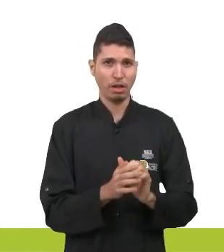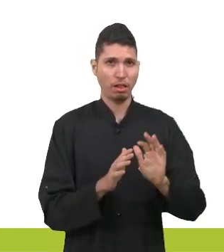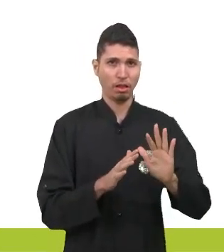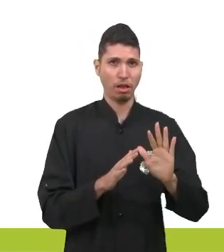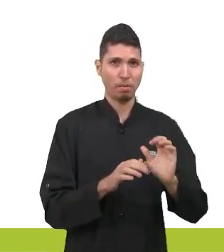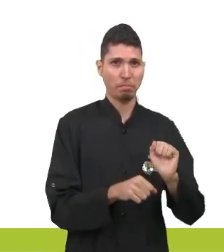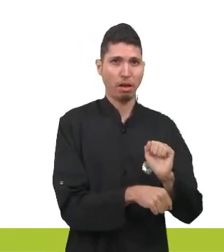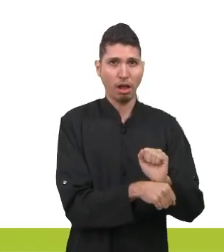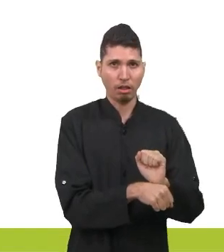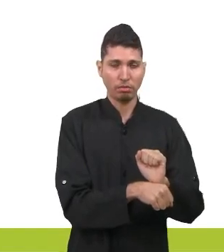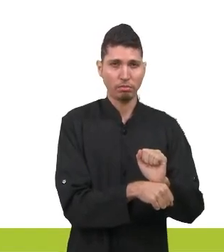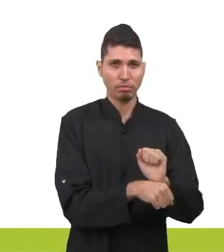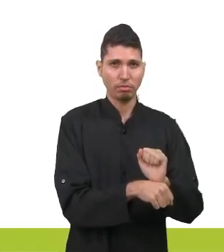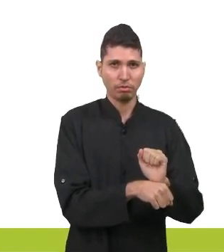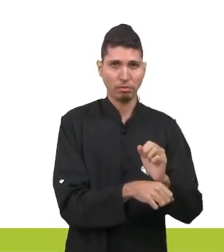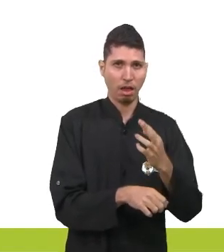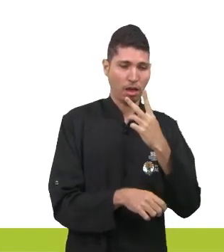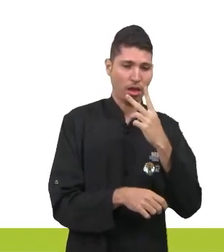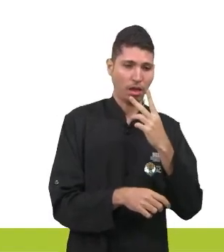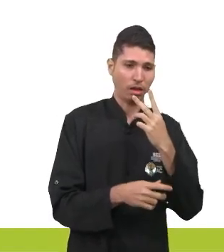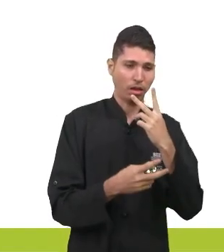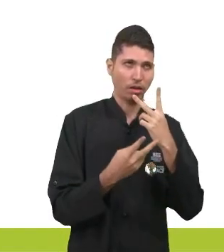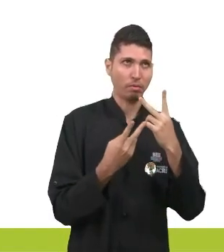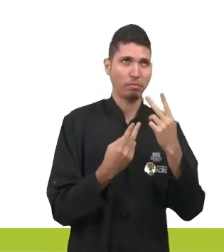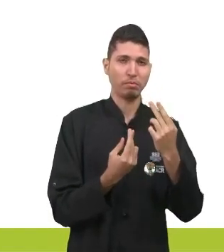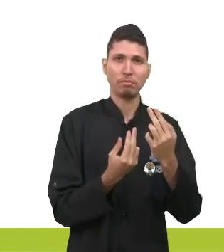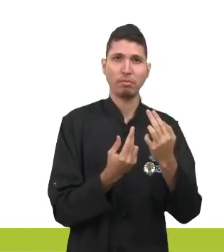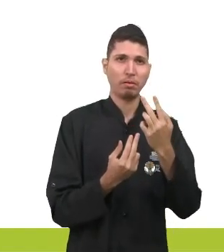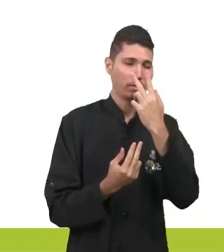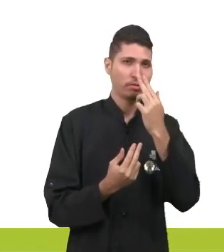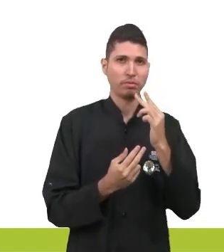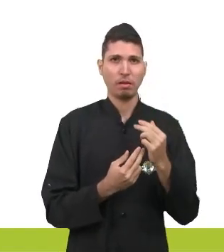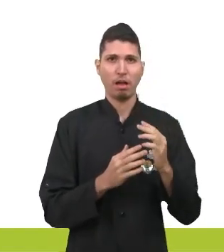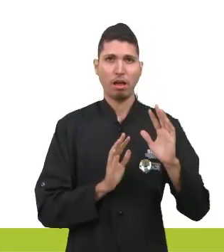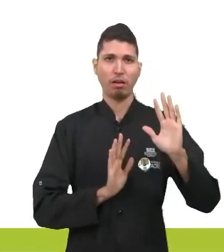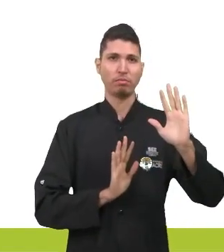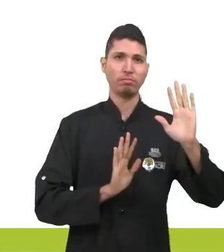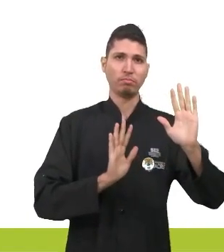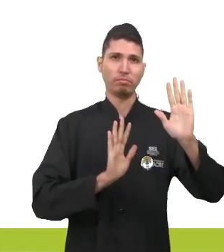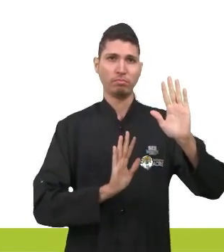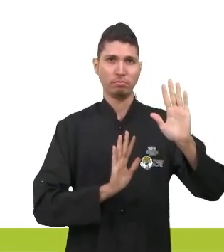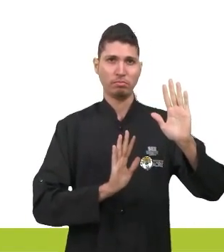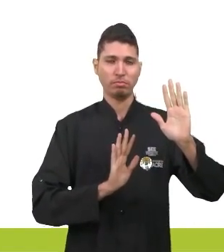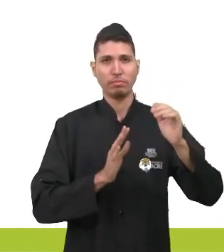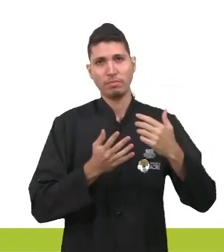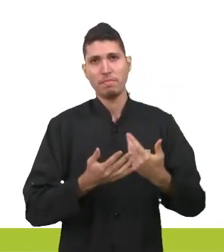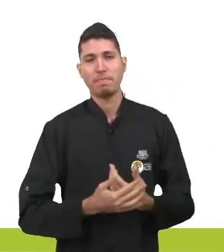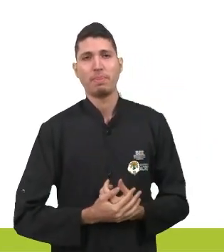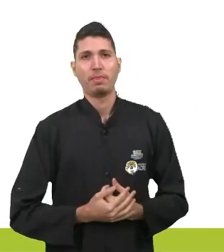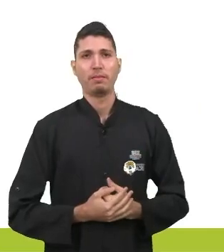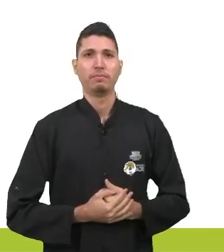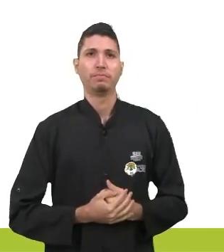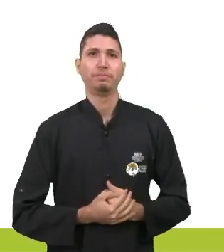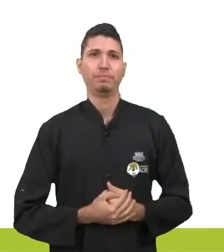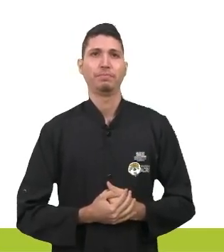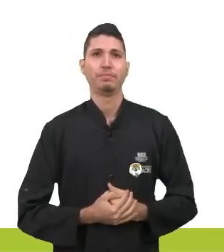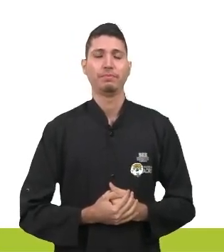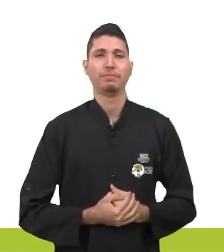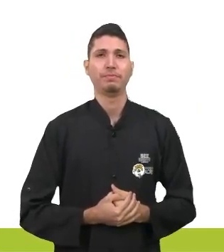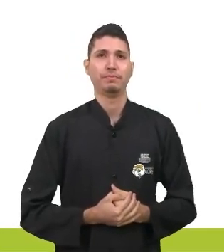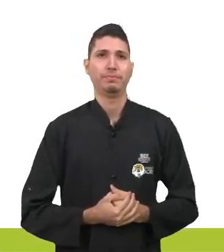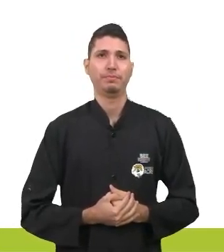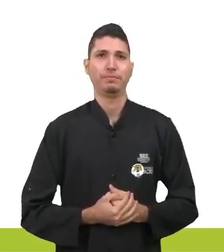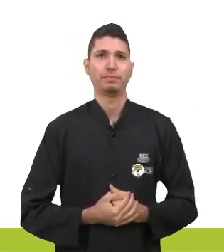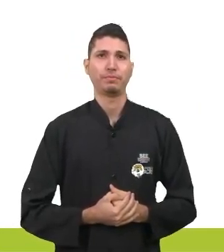mas não fizeram nada para que isso ocorresse. Tá? Posteriormente, né, galera, a gente tem